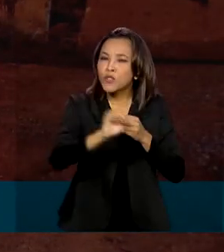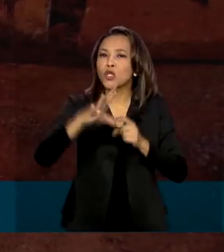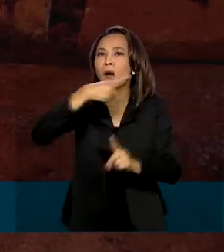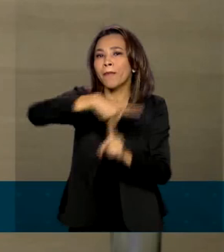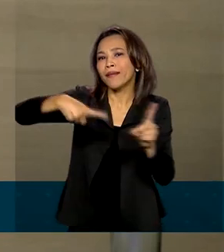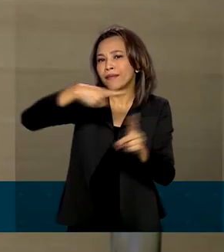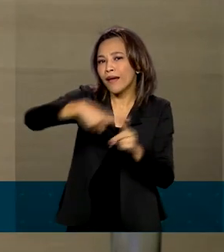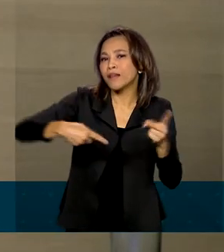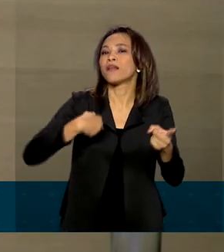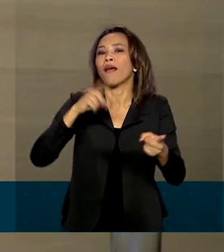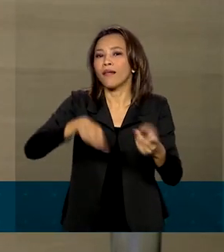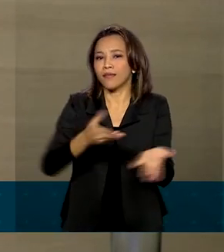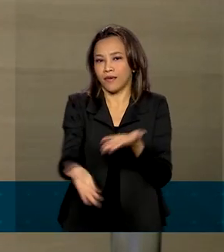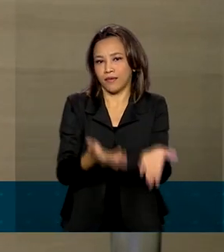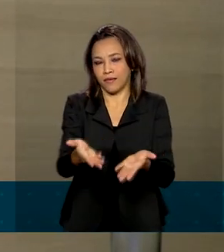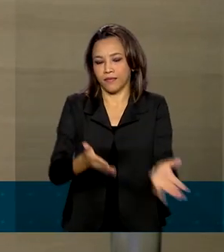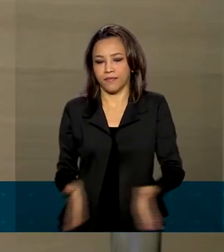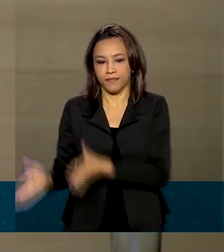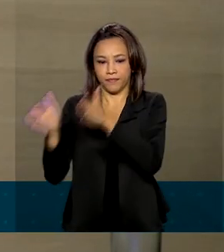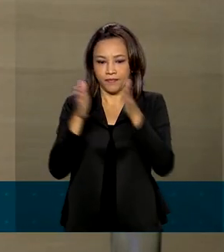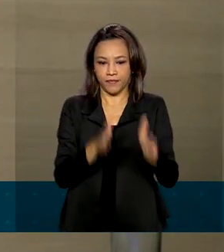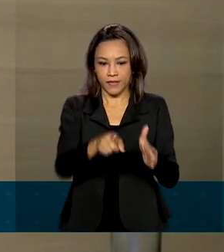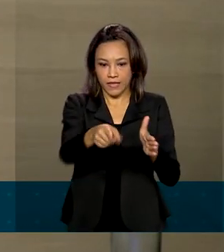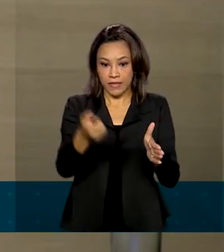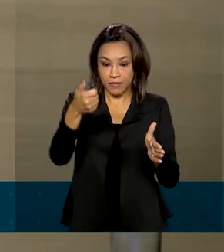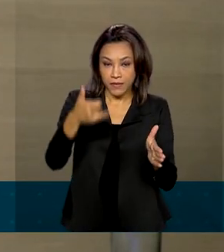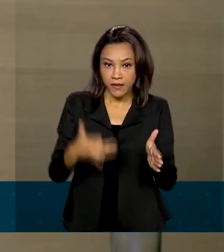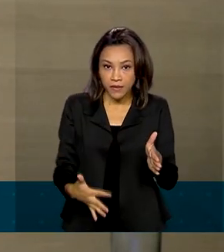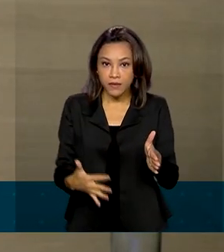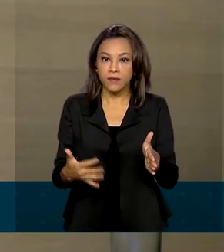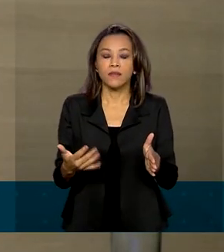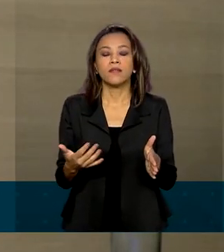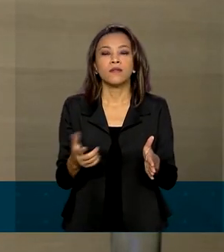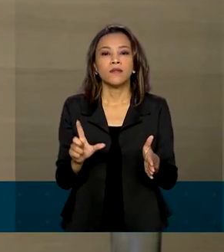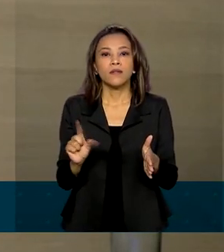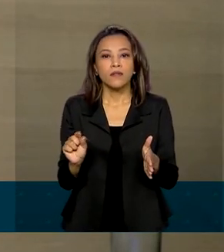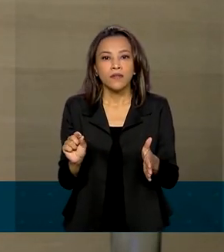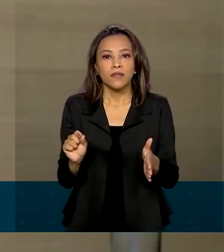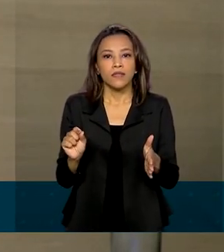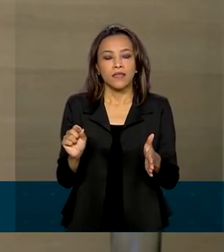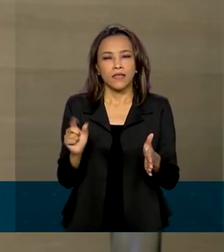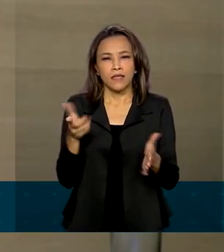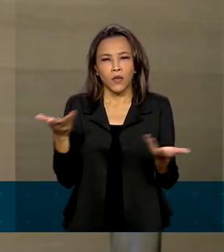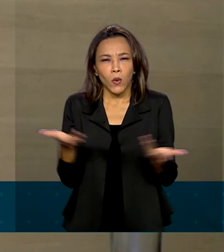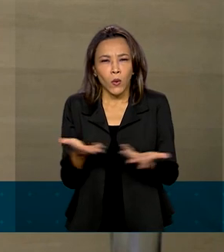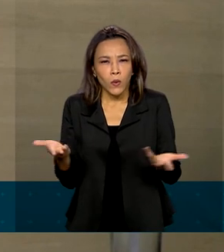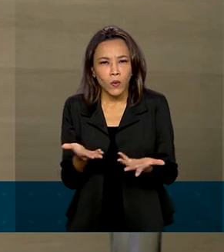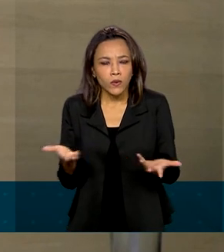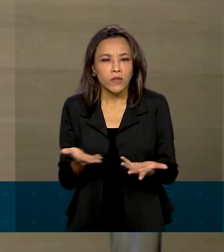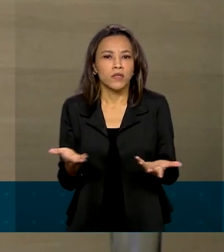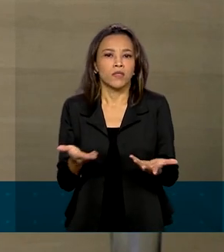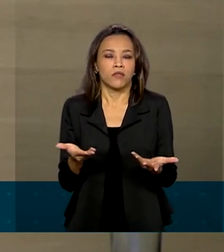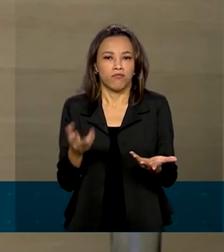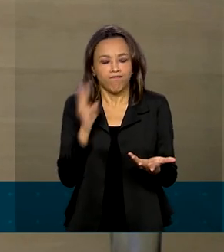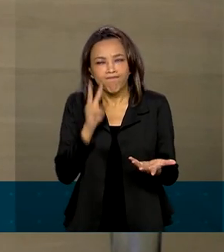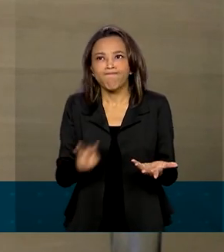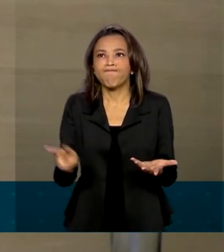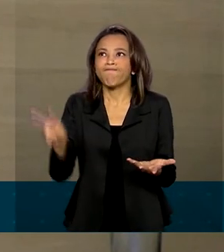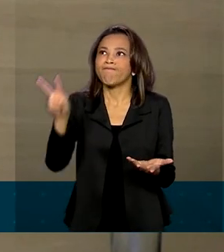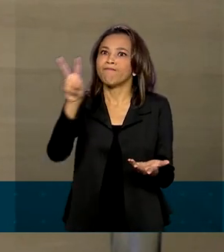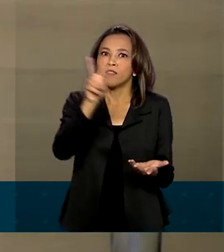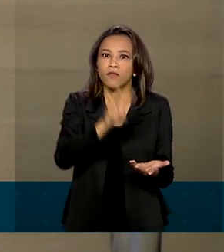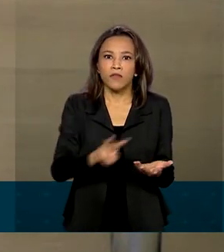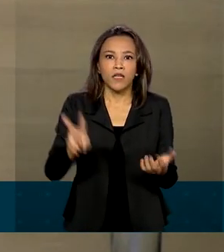dele é tratado. Apesar de não serem números que orgulhem hoje o país, dado ainda